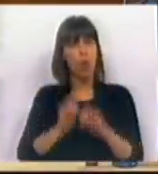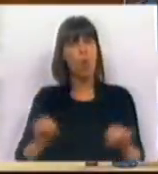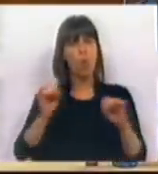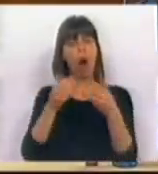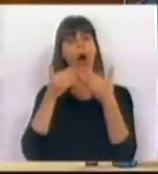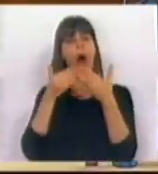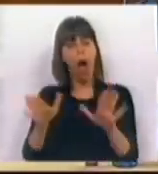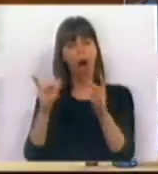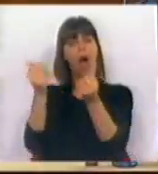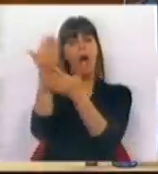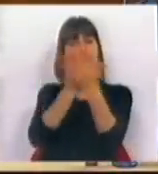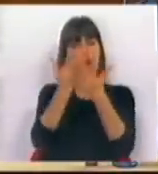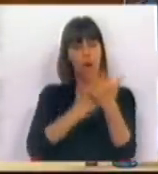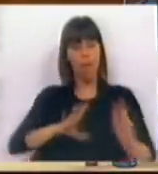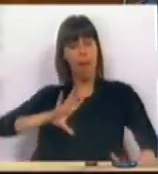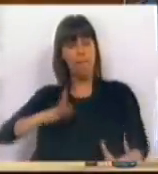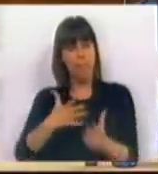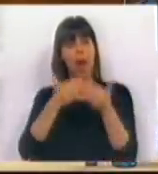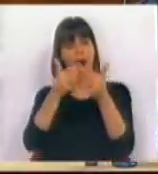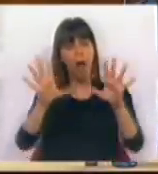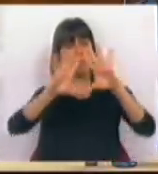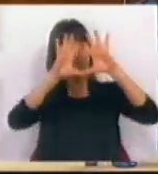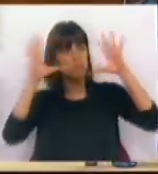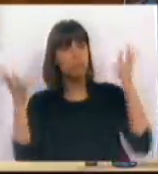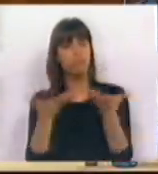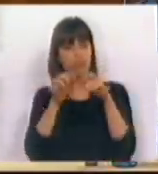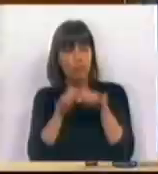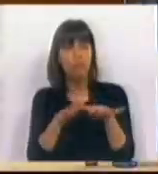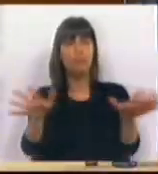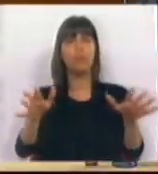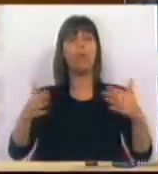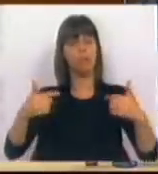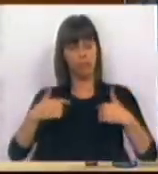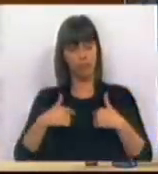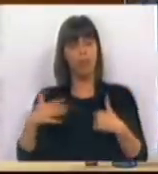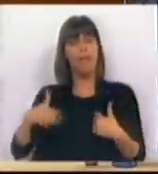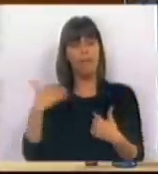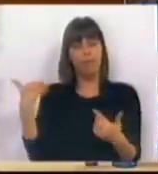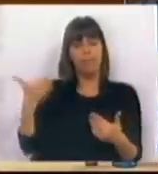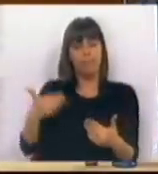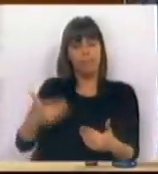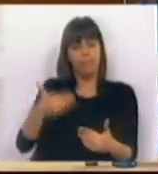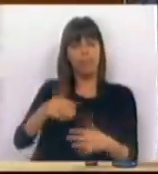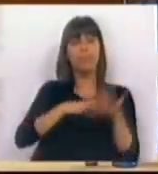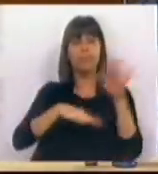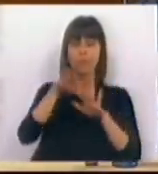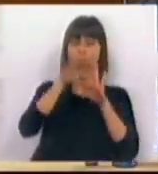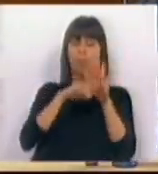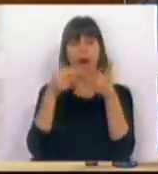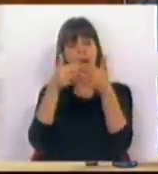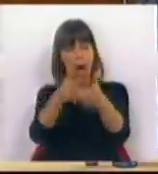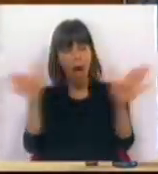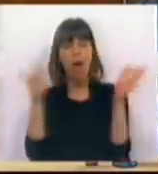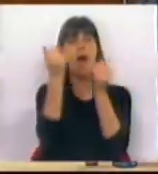a abrirem a economia do país à globalização. Nós temos vindo a fazer um programa de